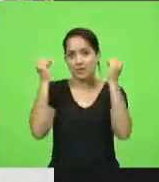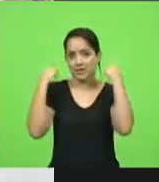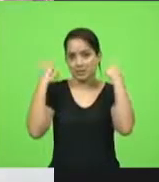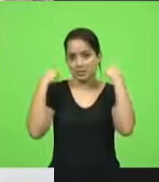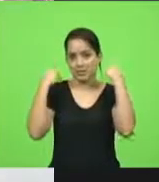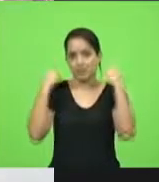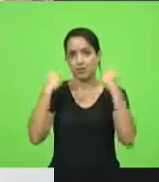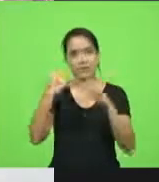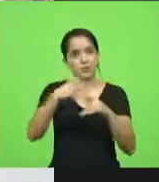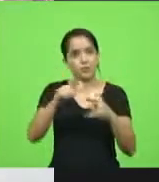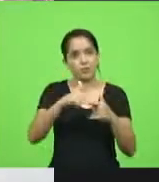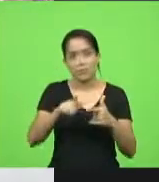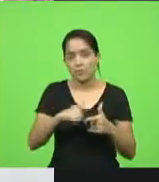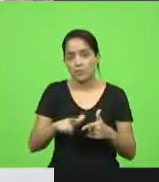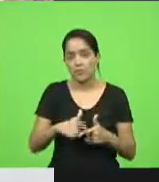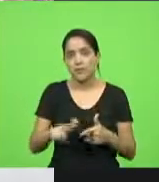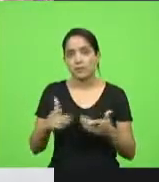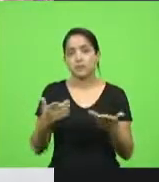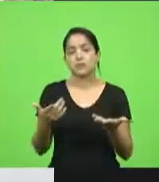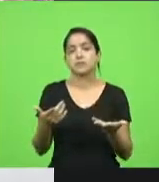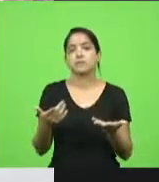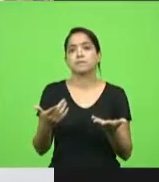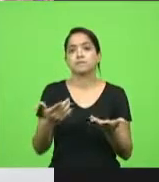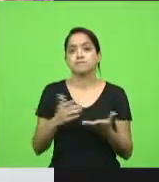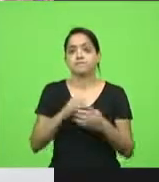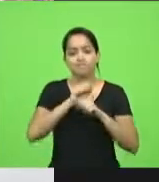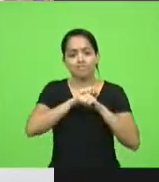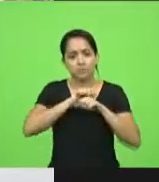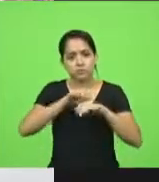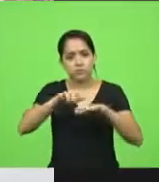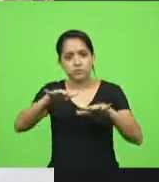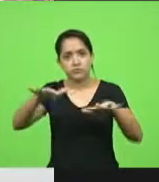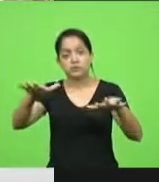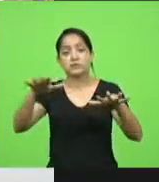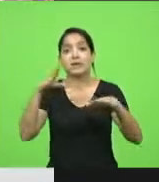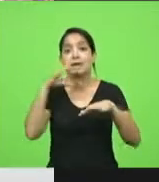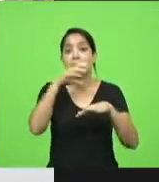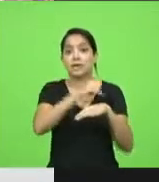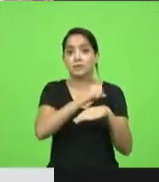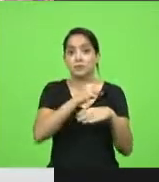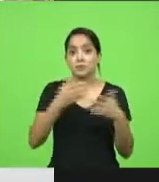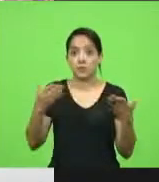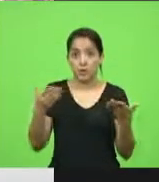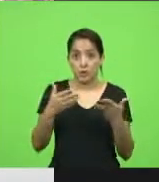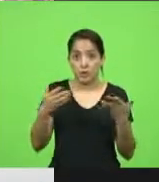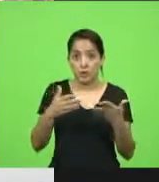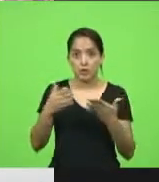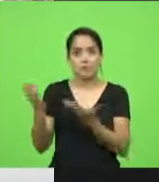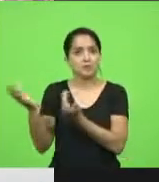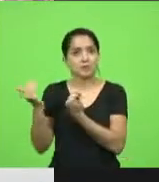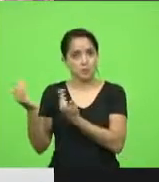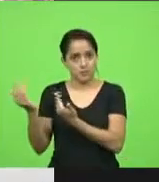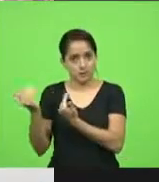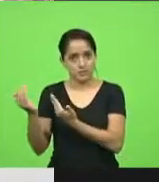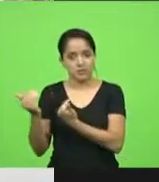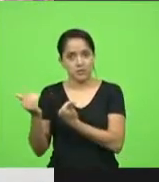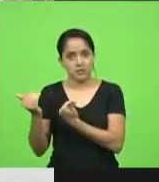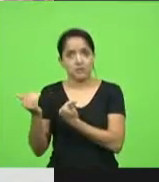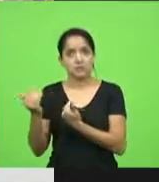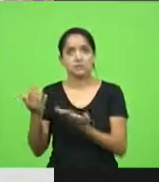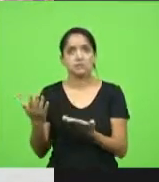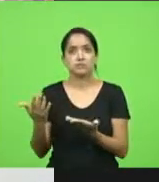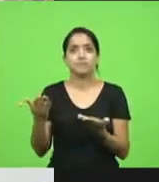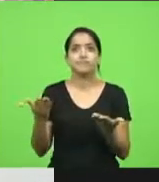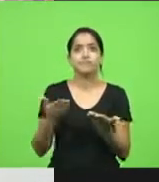região. O vírus está se propagando rapidamente, principalmente agora entre a população mais jovem. E aqui surge o dilema,